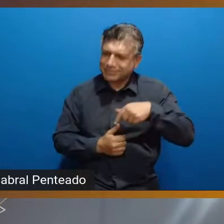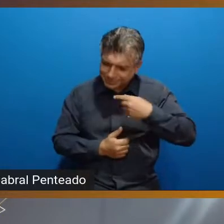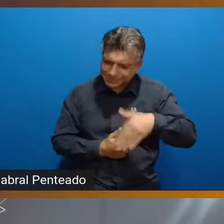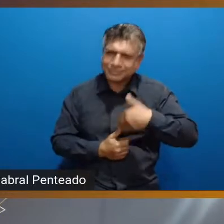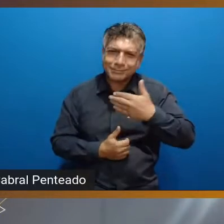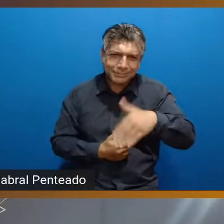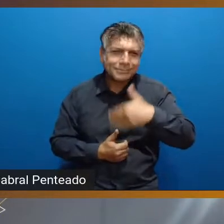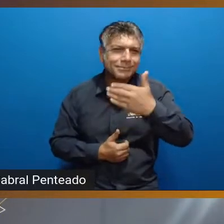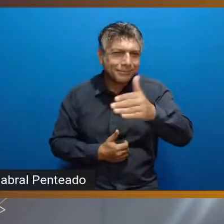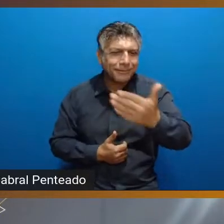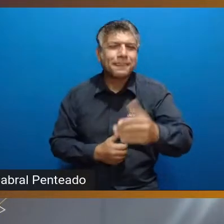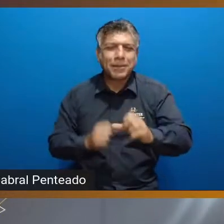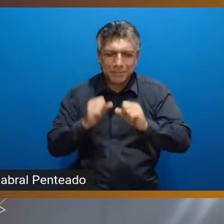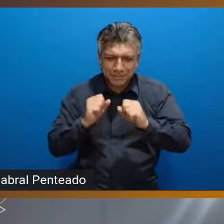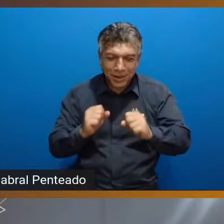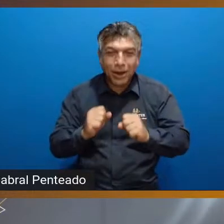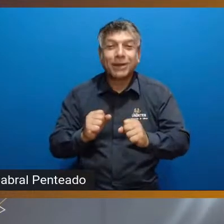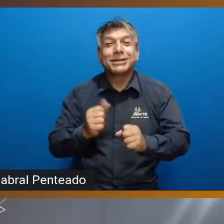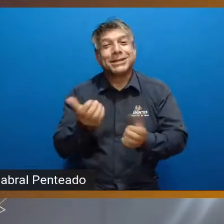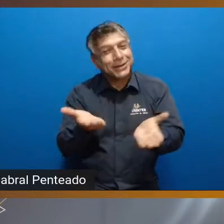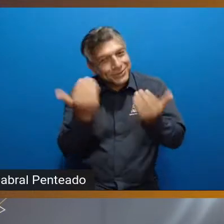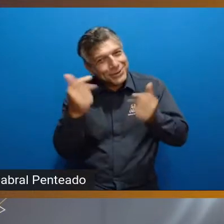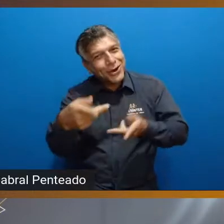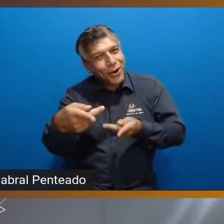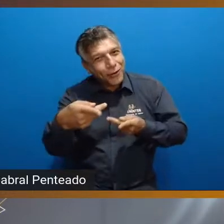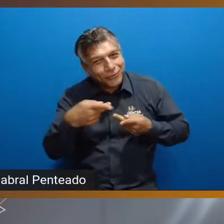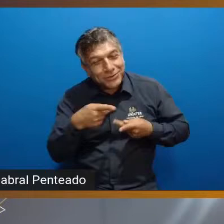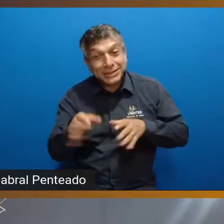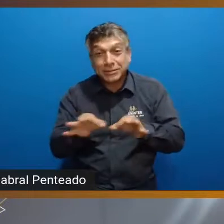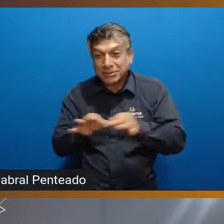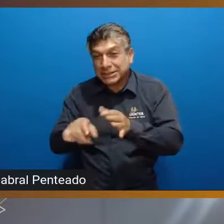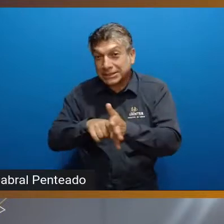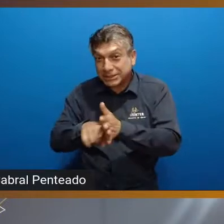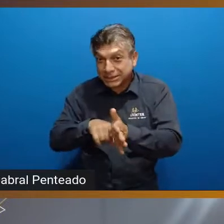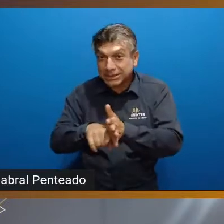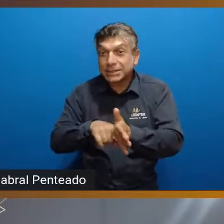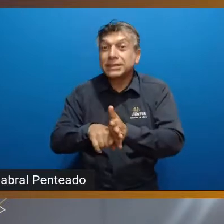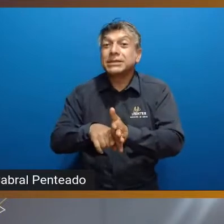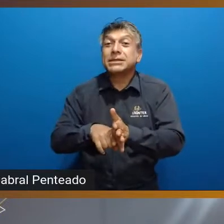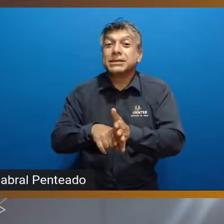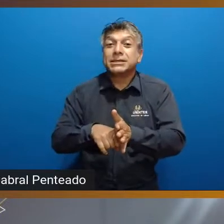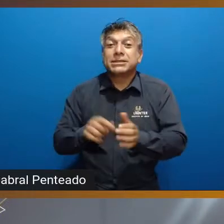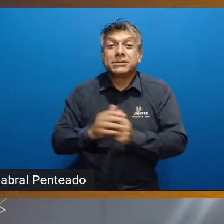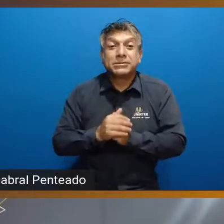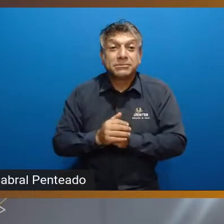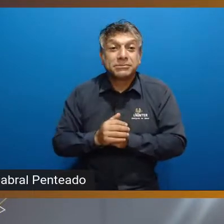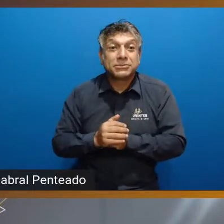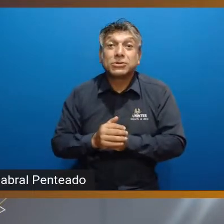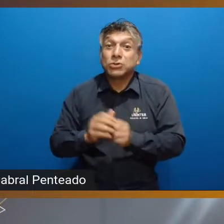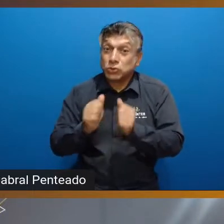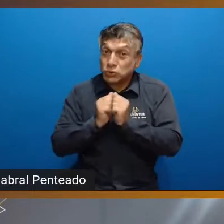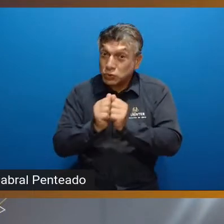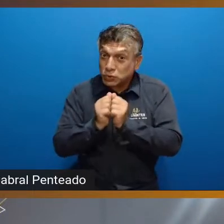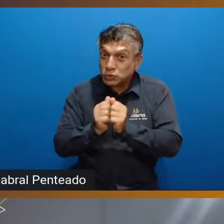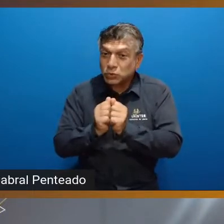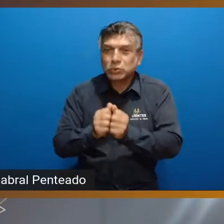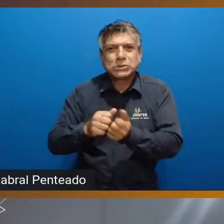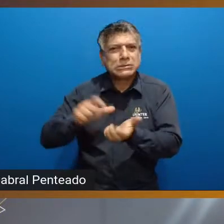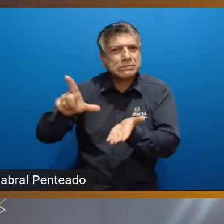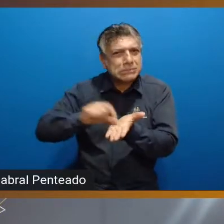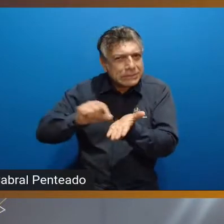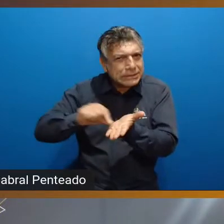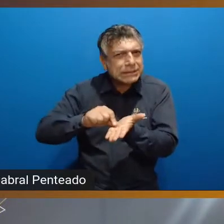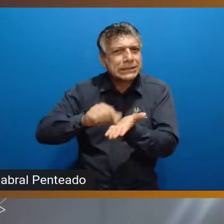daí, vocês são convidados a participar do projeto de pesquisa, já colocado para continuar suas publicações,